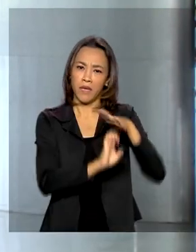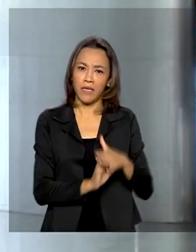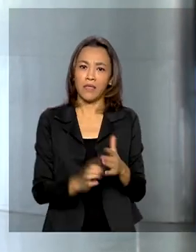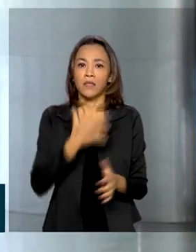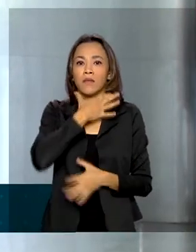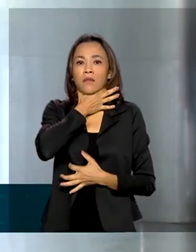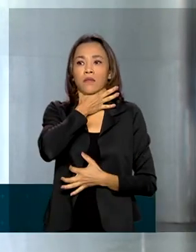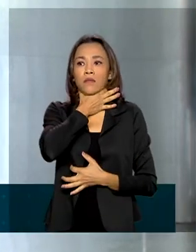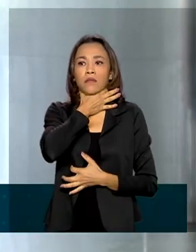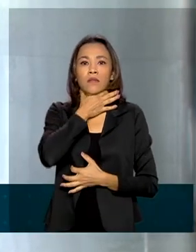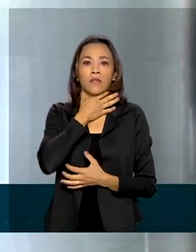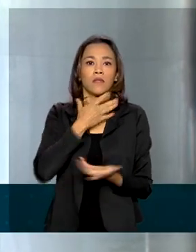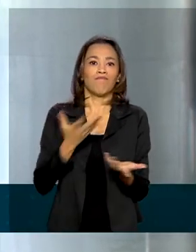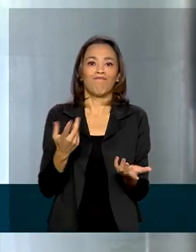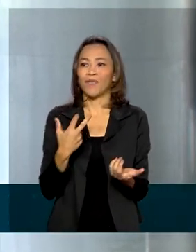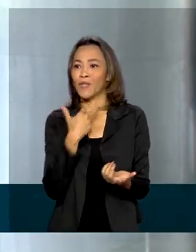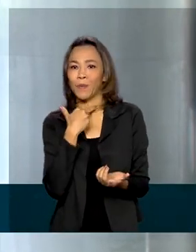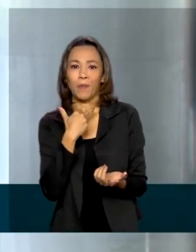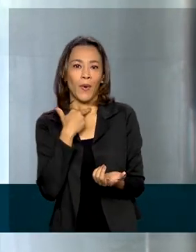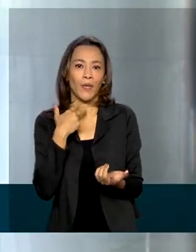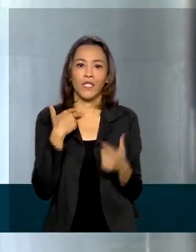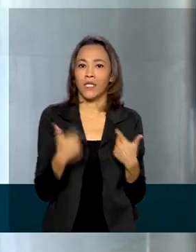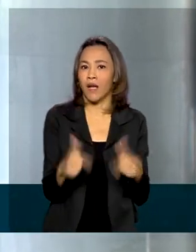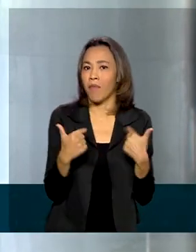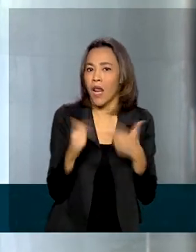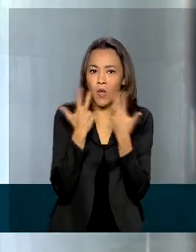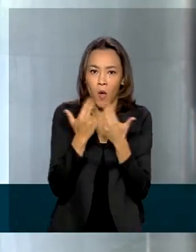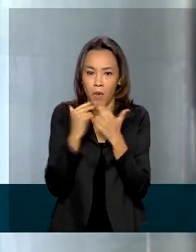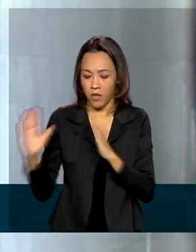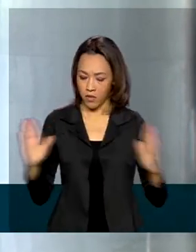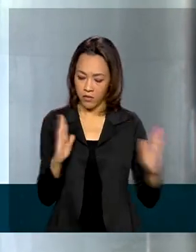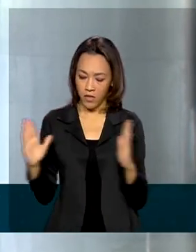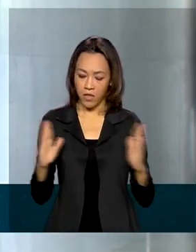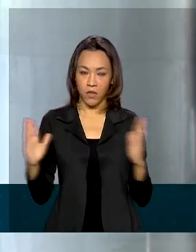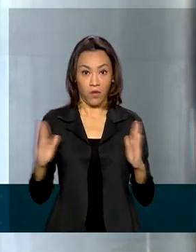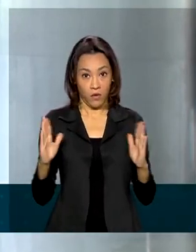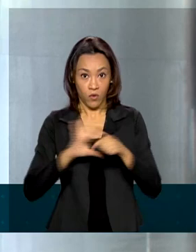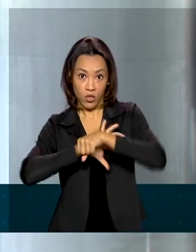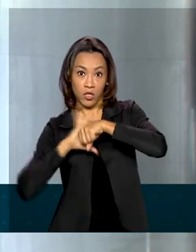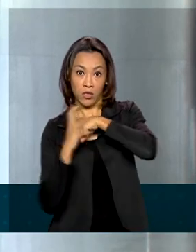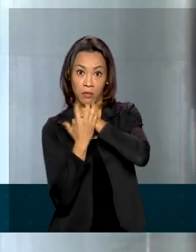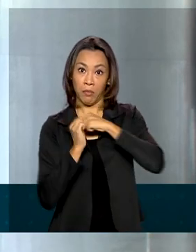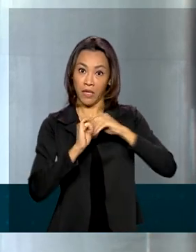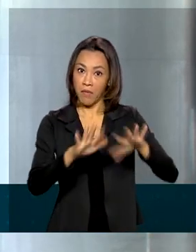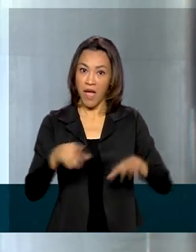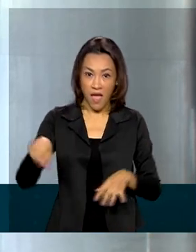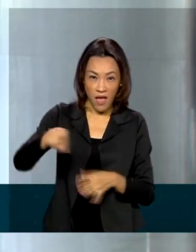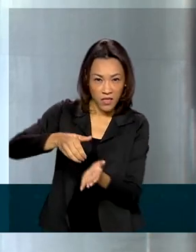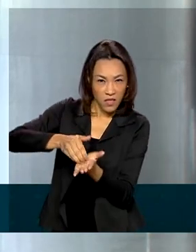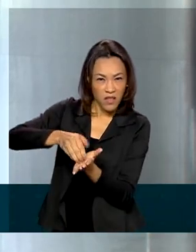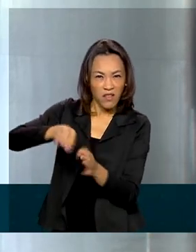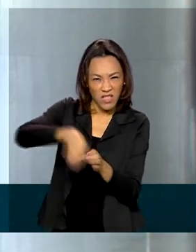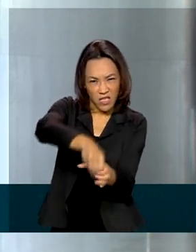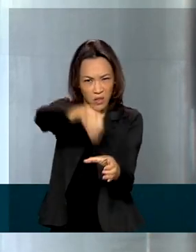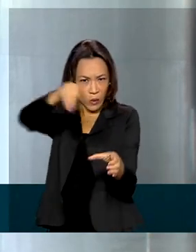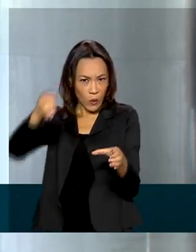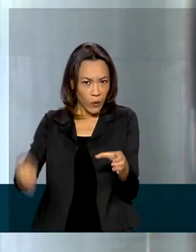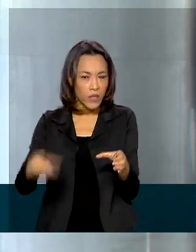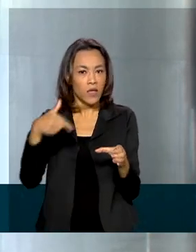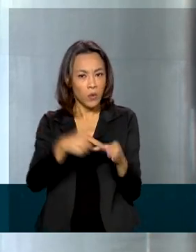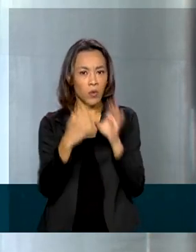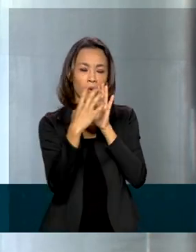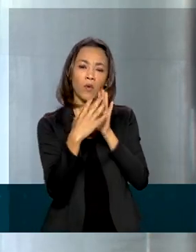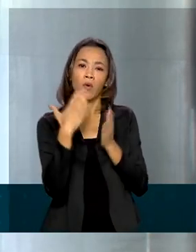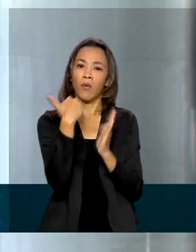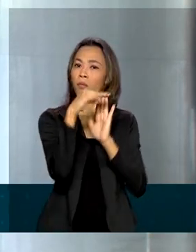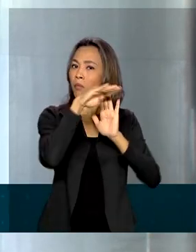justamente por não poderem atuar normalmente nesse período, elas não serão excluídas do Simples este